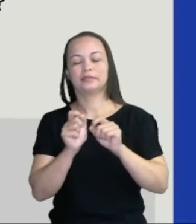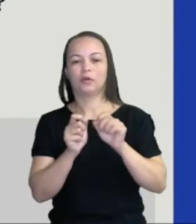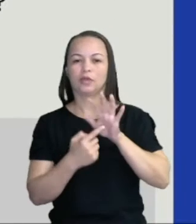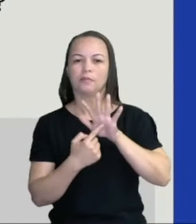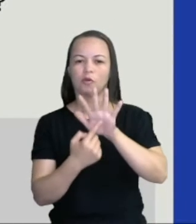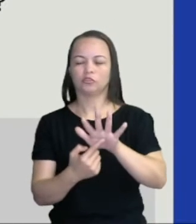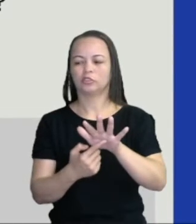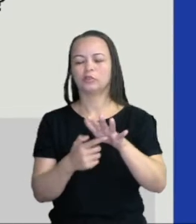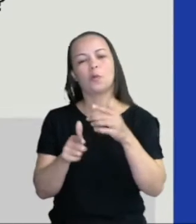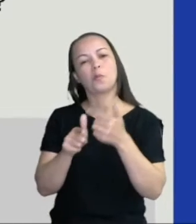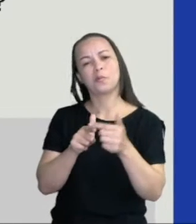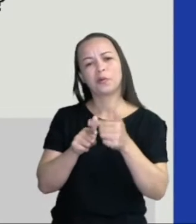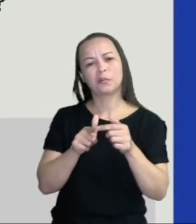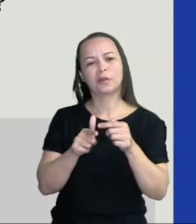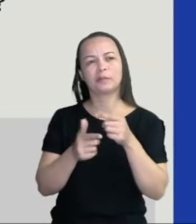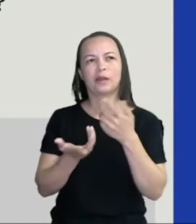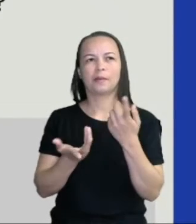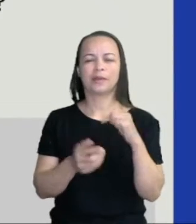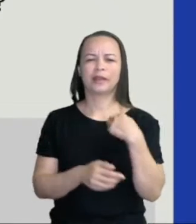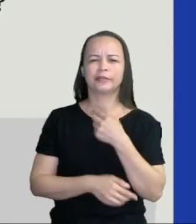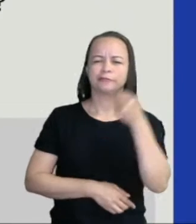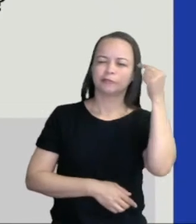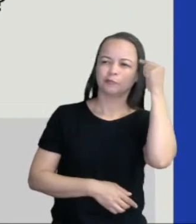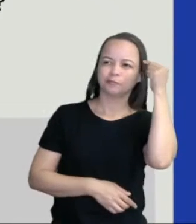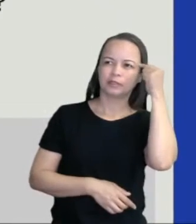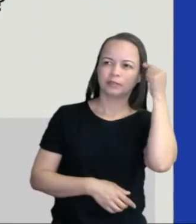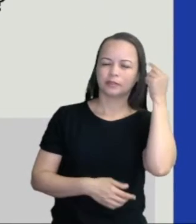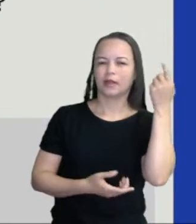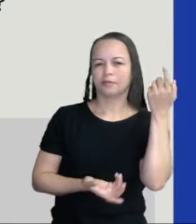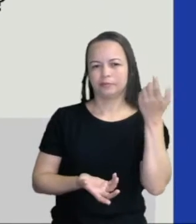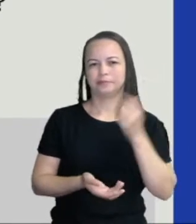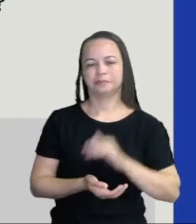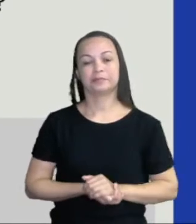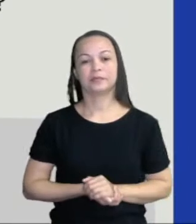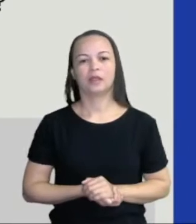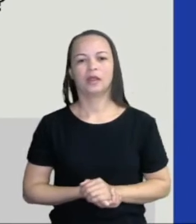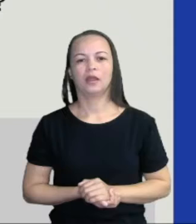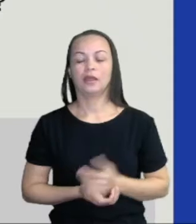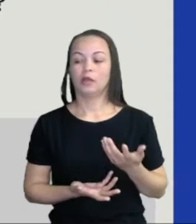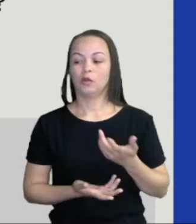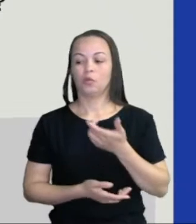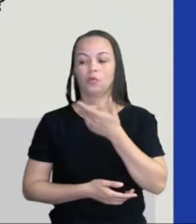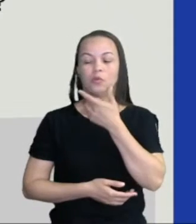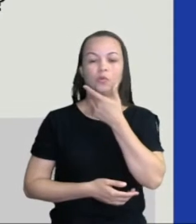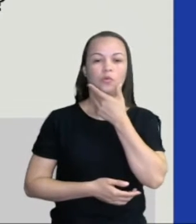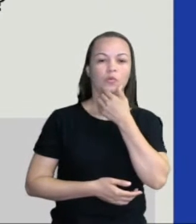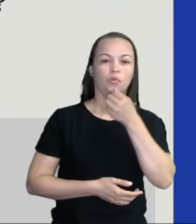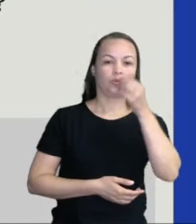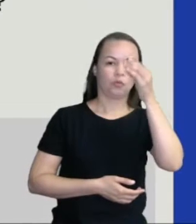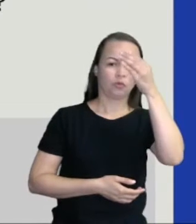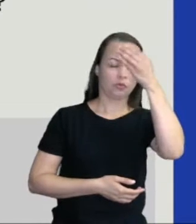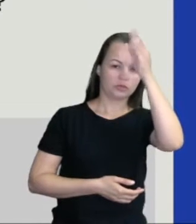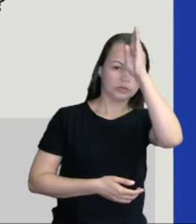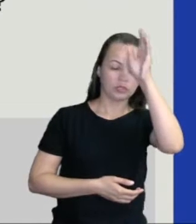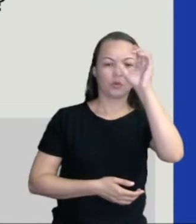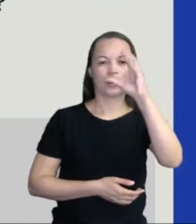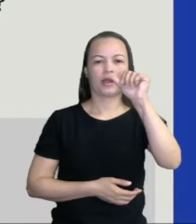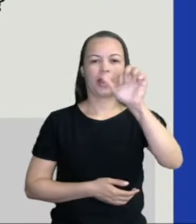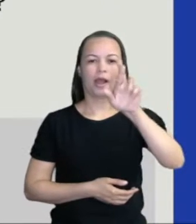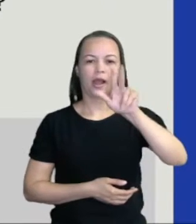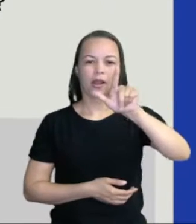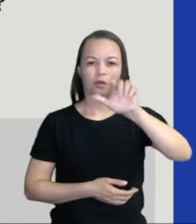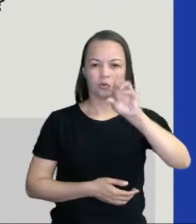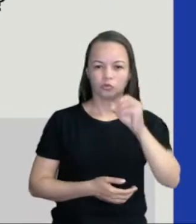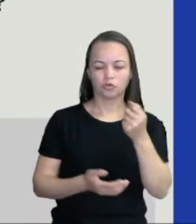você um problema para a gente pensar um pouco. Tio Carlos comprou 150 figurinhas e